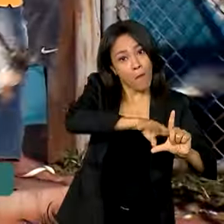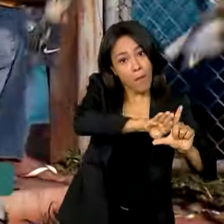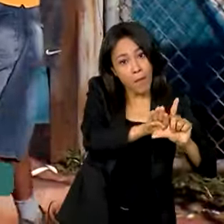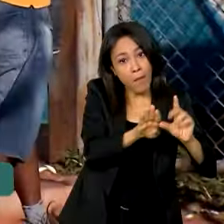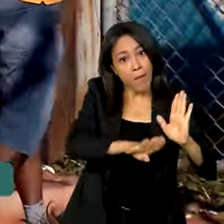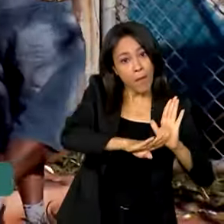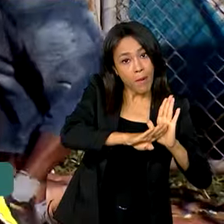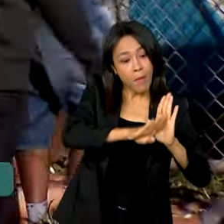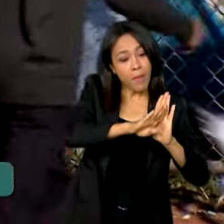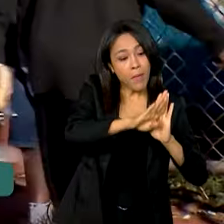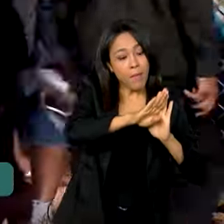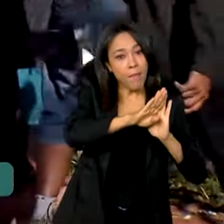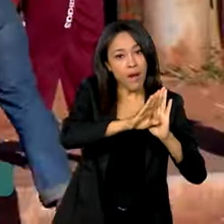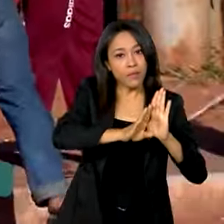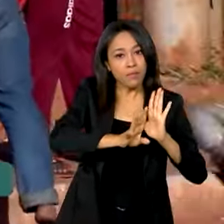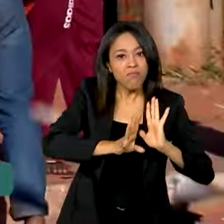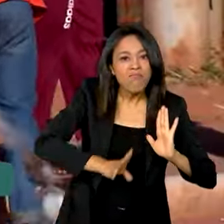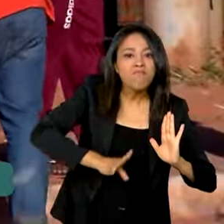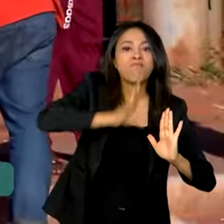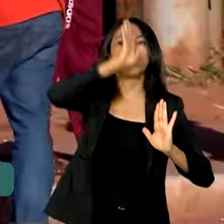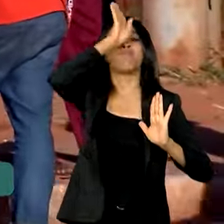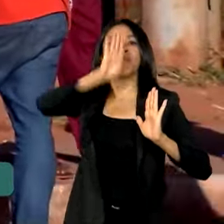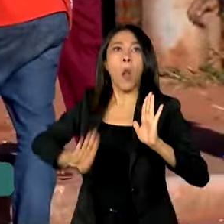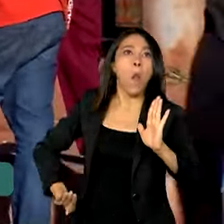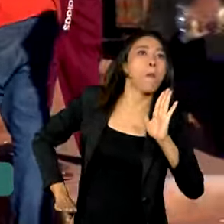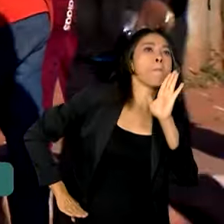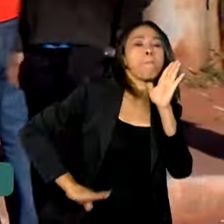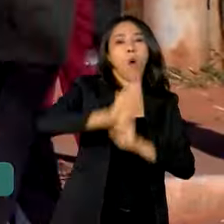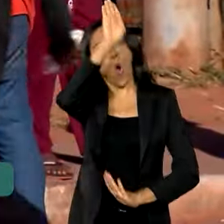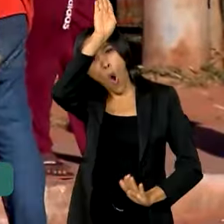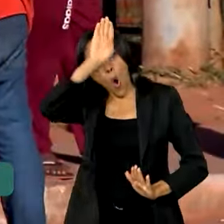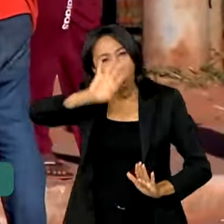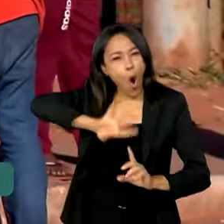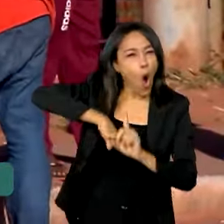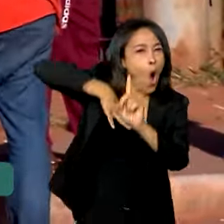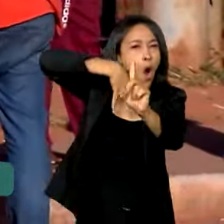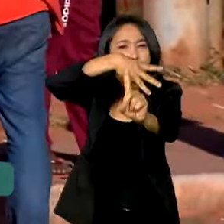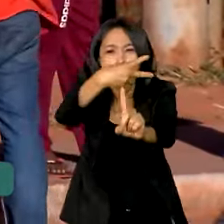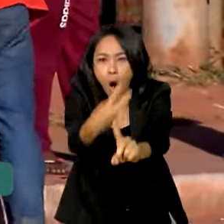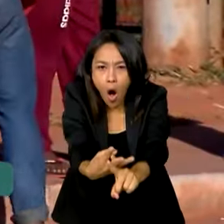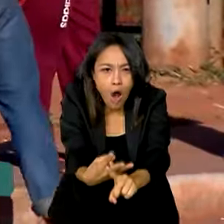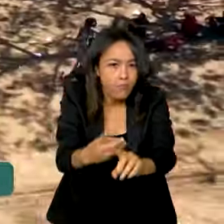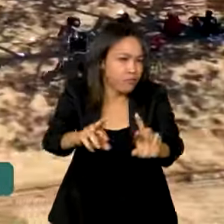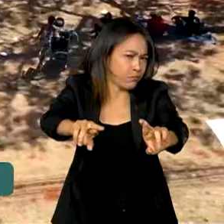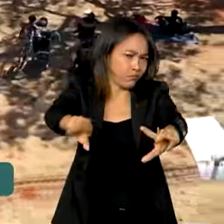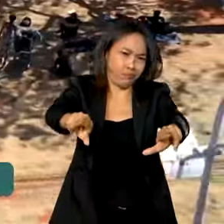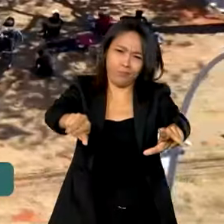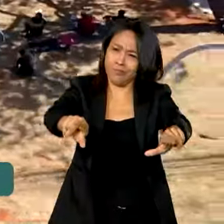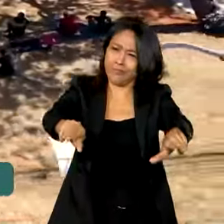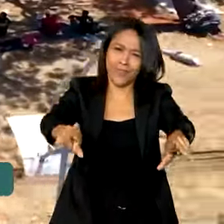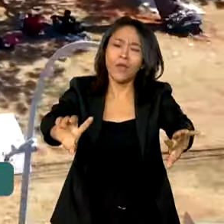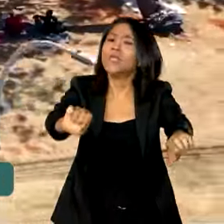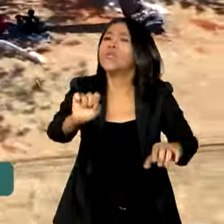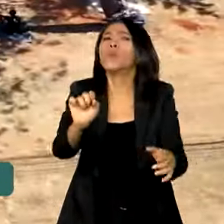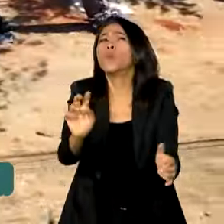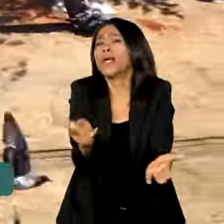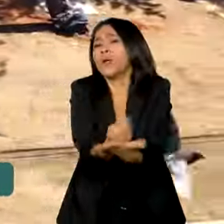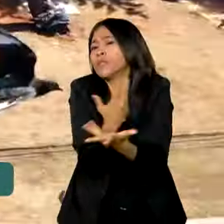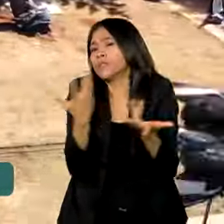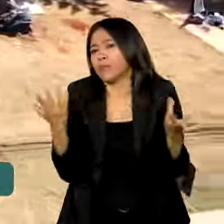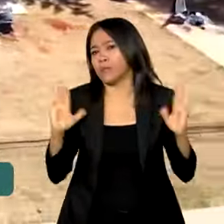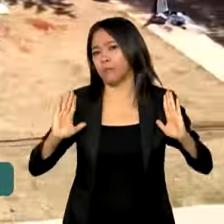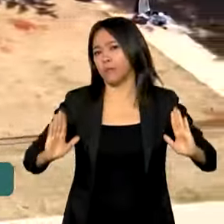mas não um crescimento repentino e, muito menos, uma triplicação recente. E o que aconteceu, então?